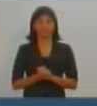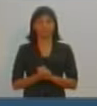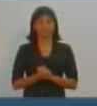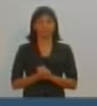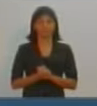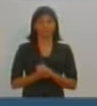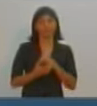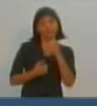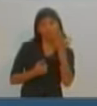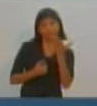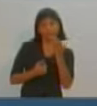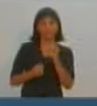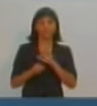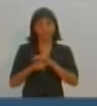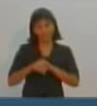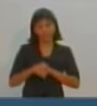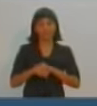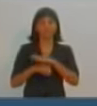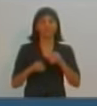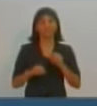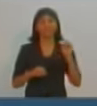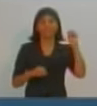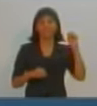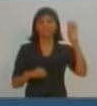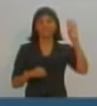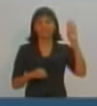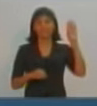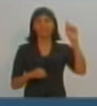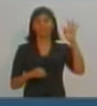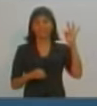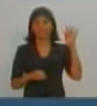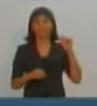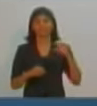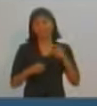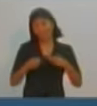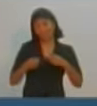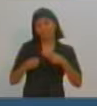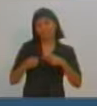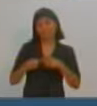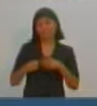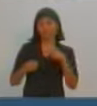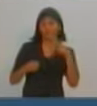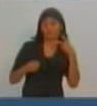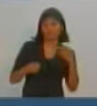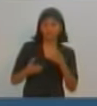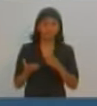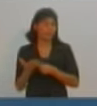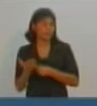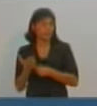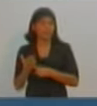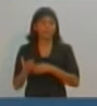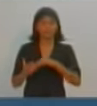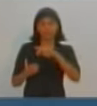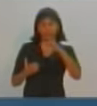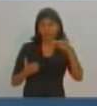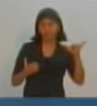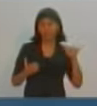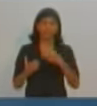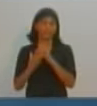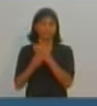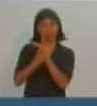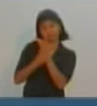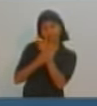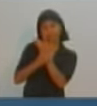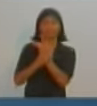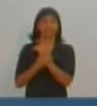Olá, boa noite. O SBT Interior reforça o compromisso com os telespectadores da região e apresenta a partir de agora